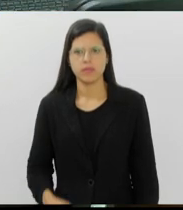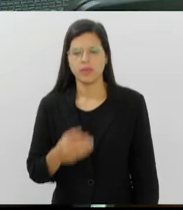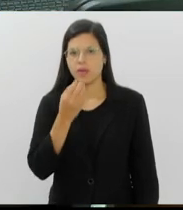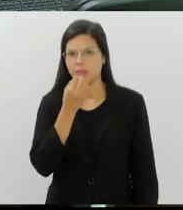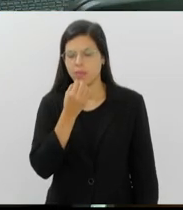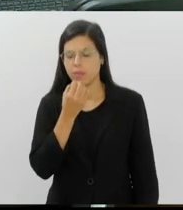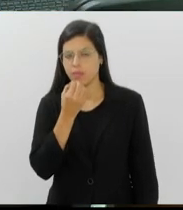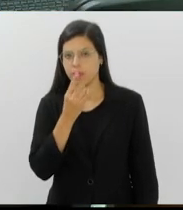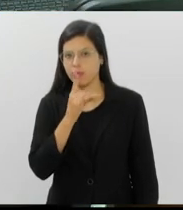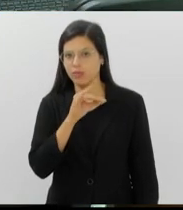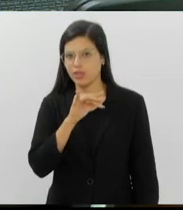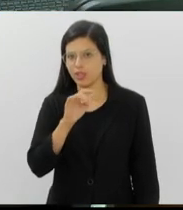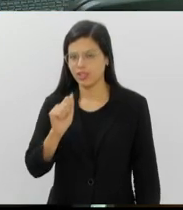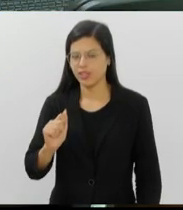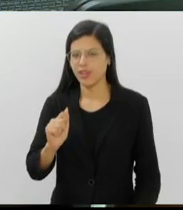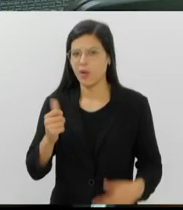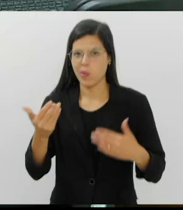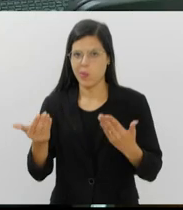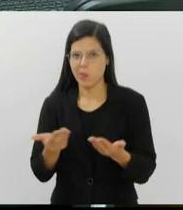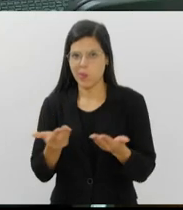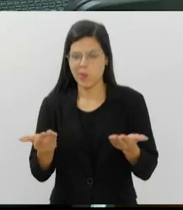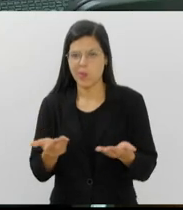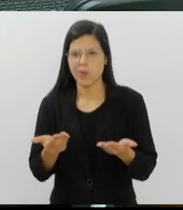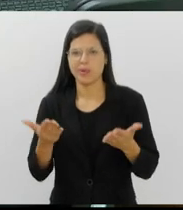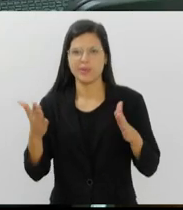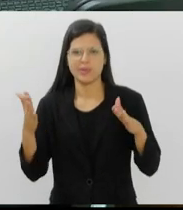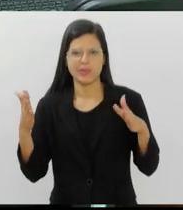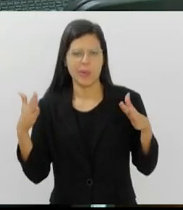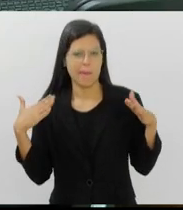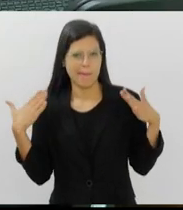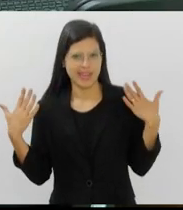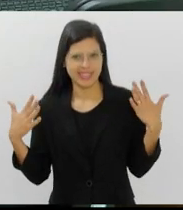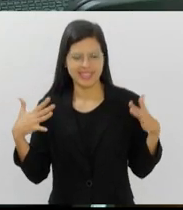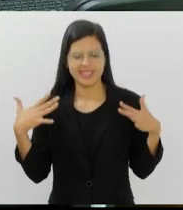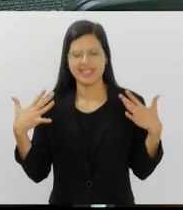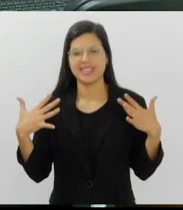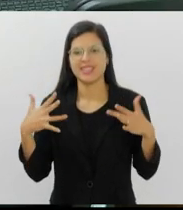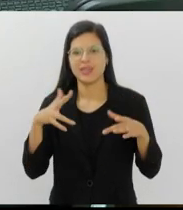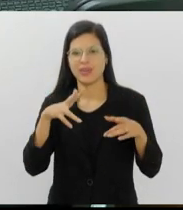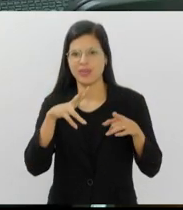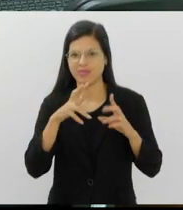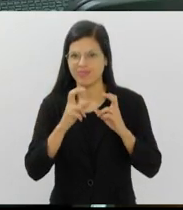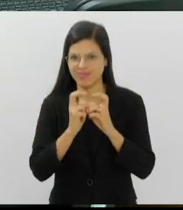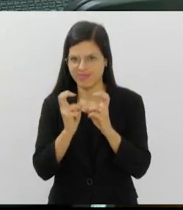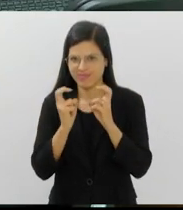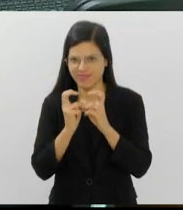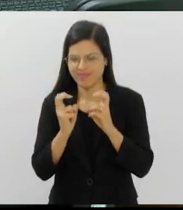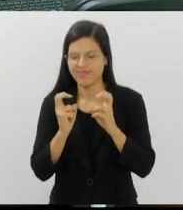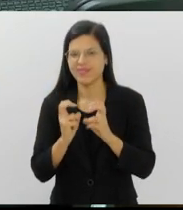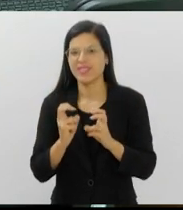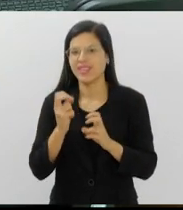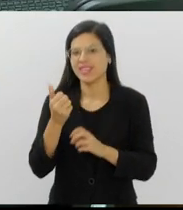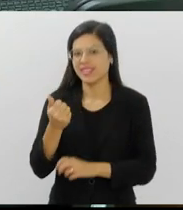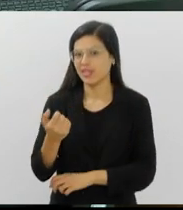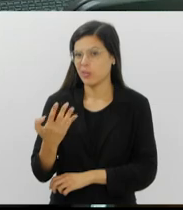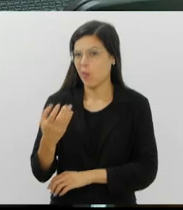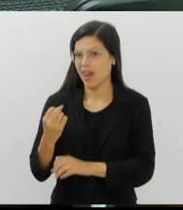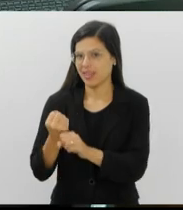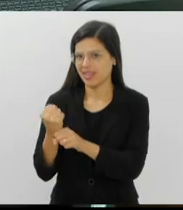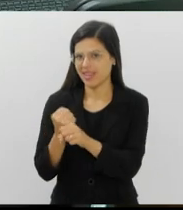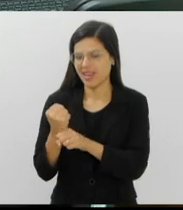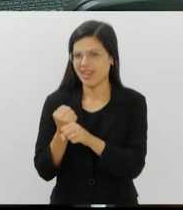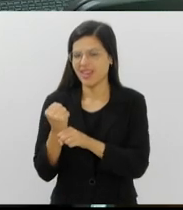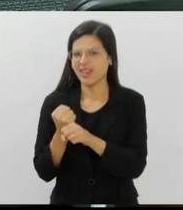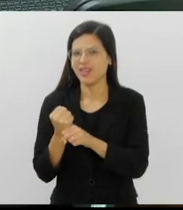Bom Dia Alerj, hoje o passeio turístico sobre trilhos mais antigo do Brasil completa 140 anos. O trem do